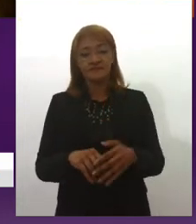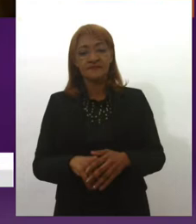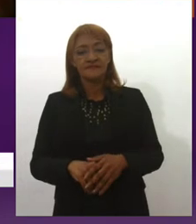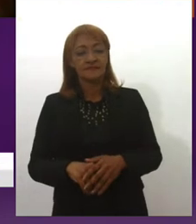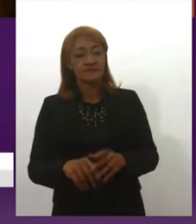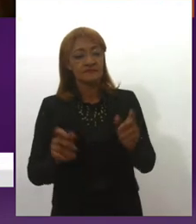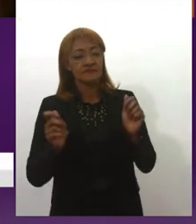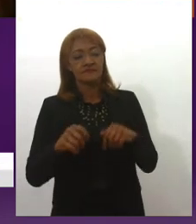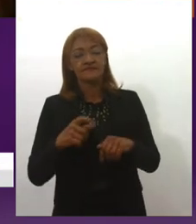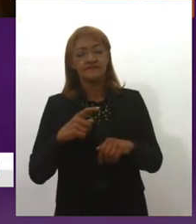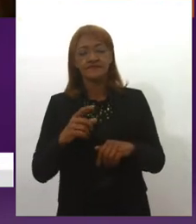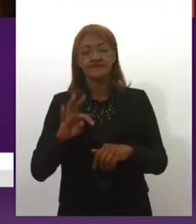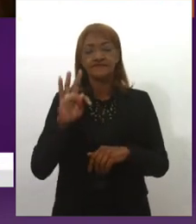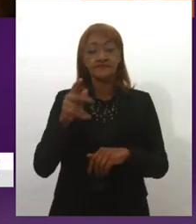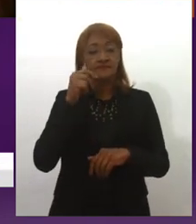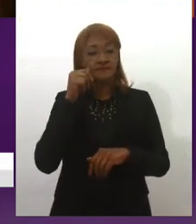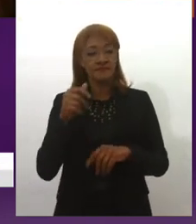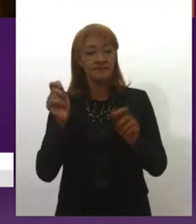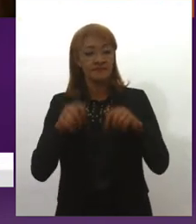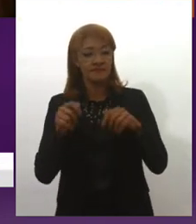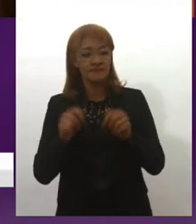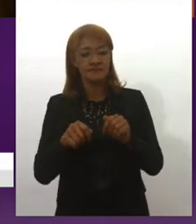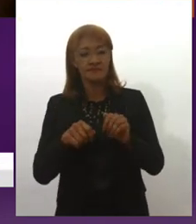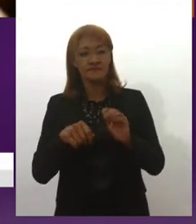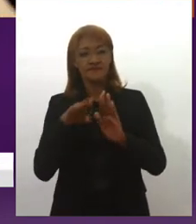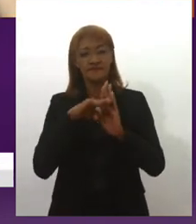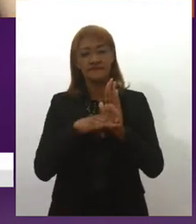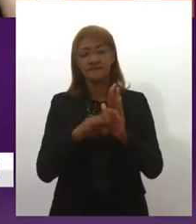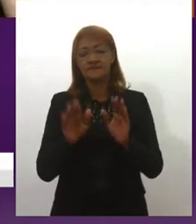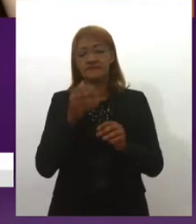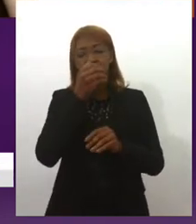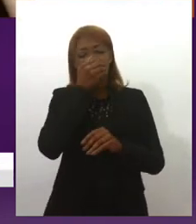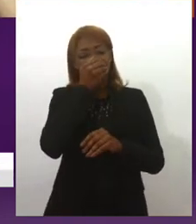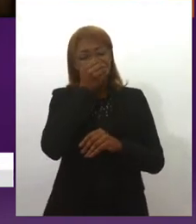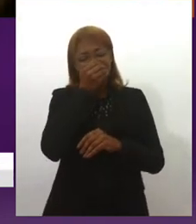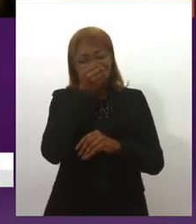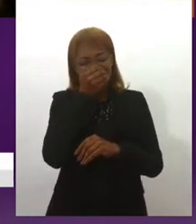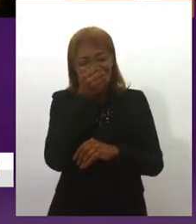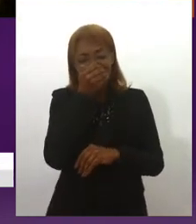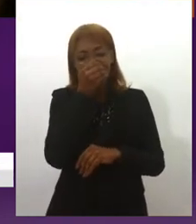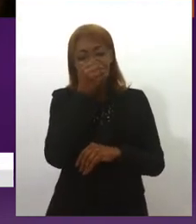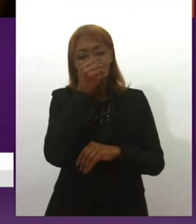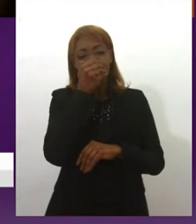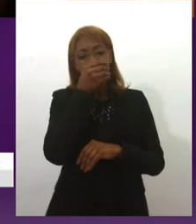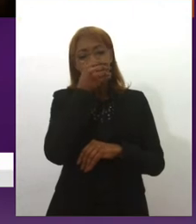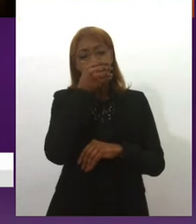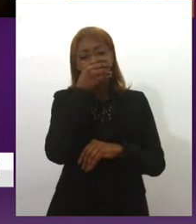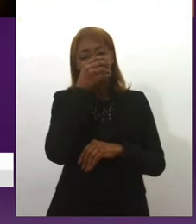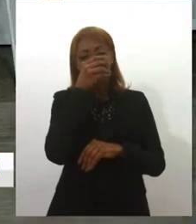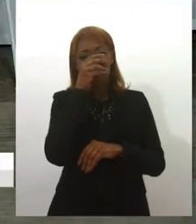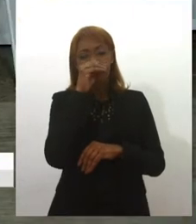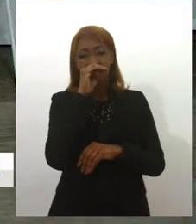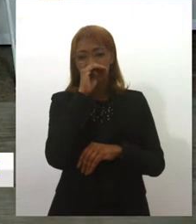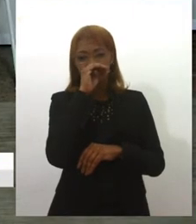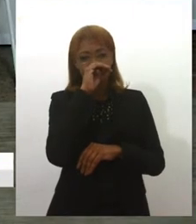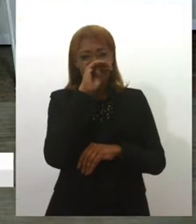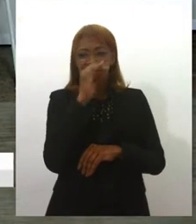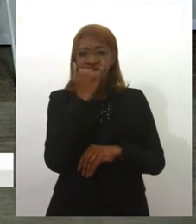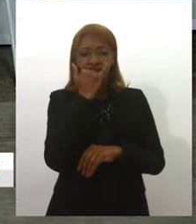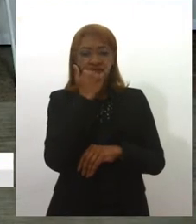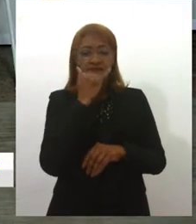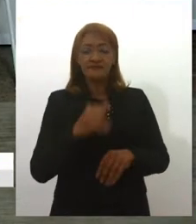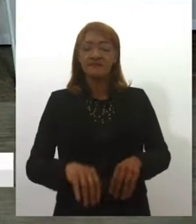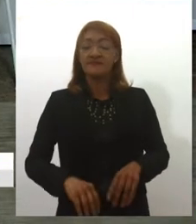as mulheres tenham acesso a responder esse questionário, a precisa entender e se juntar ainda mais. ótimo, deixa eu só